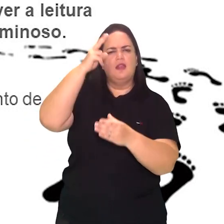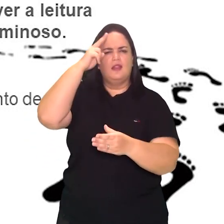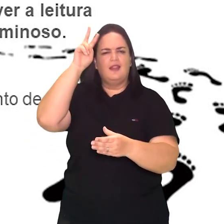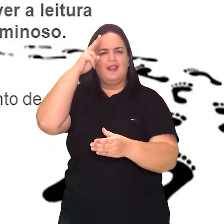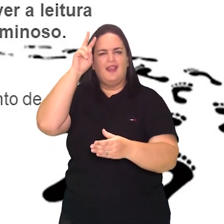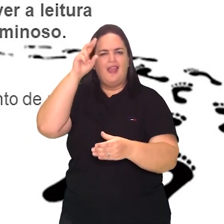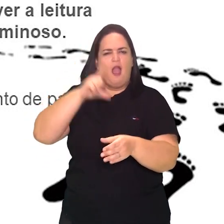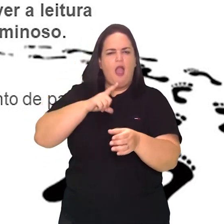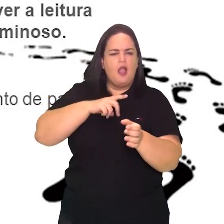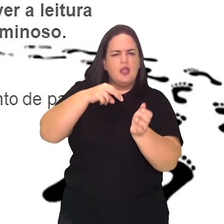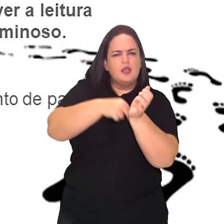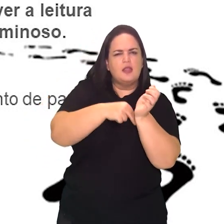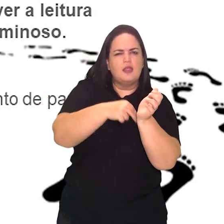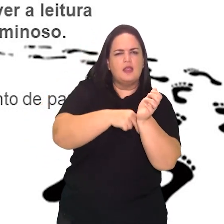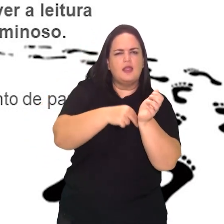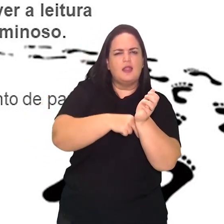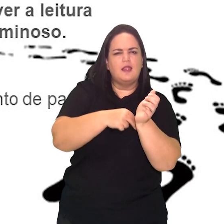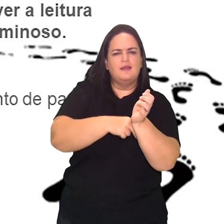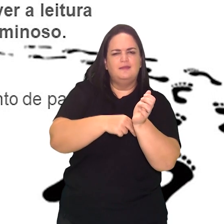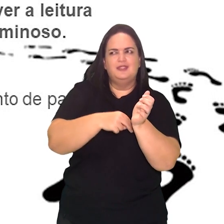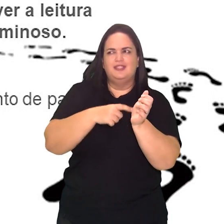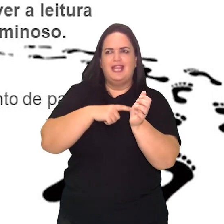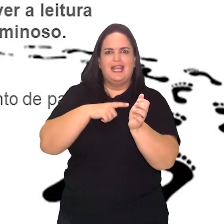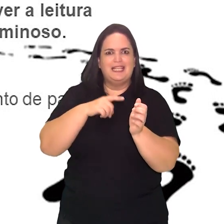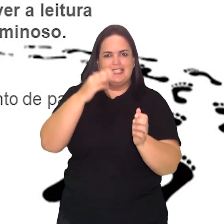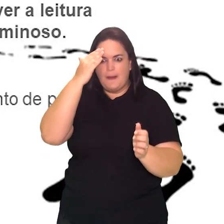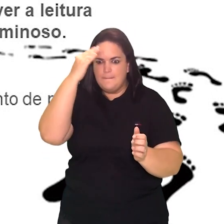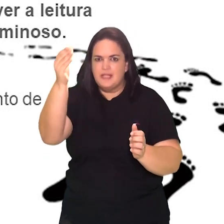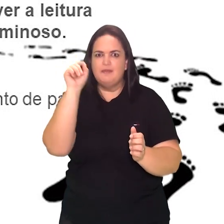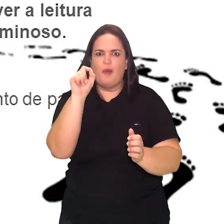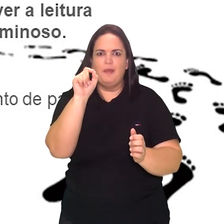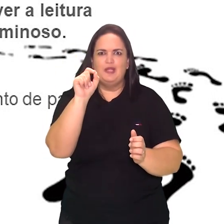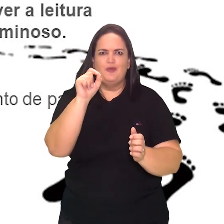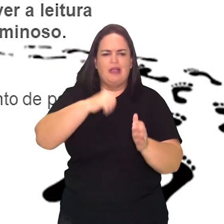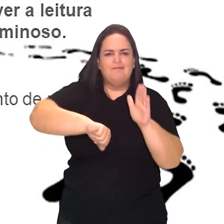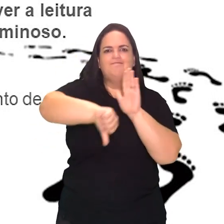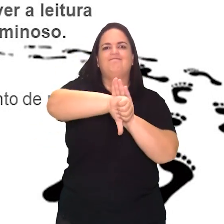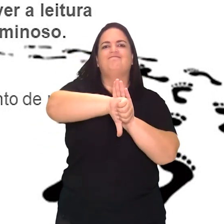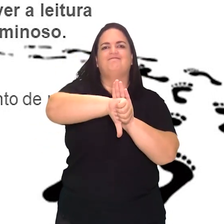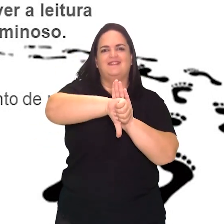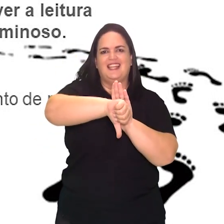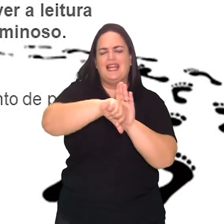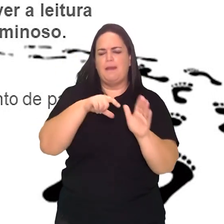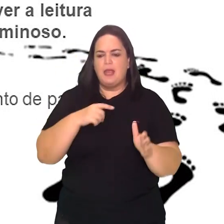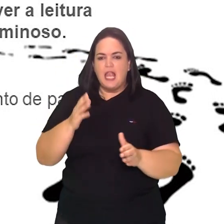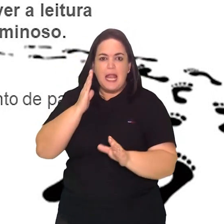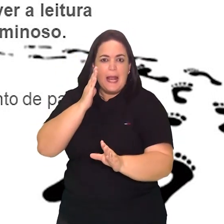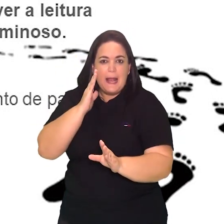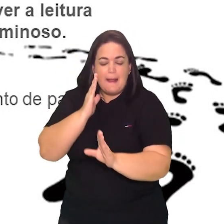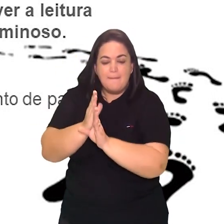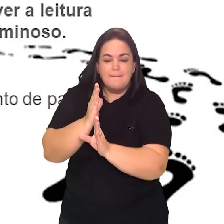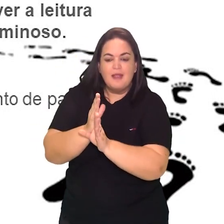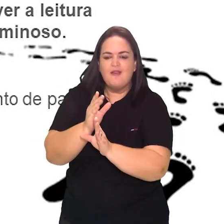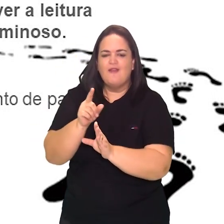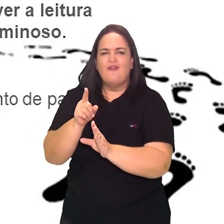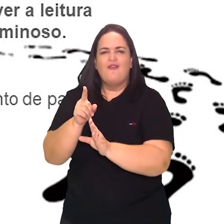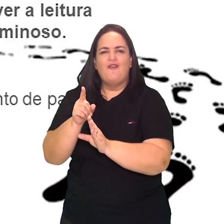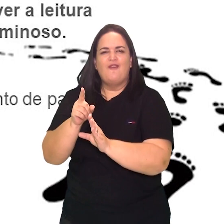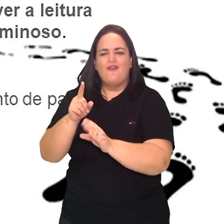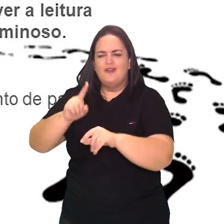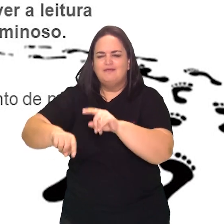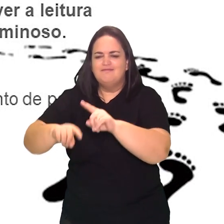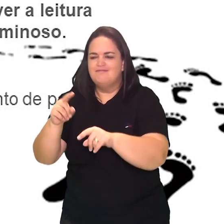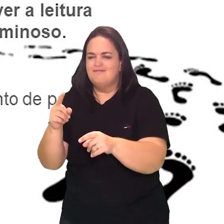mistérios, onde no ponto central eu tenho um crime que a partir das pistas deixadas pelo criminoso vai ser